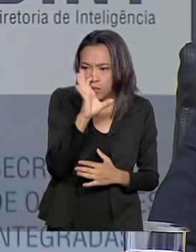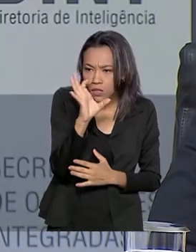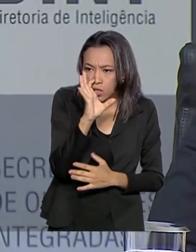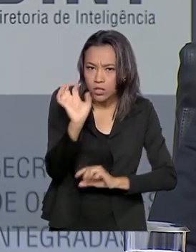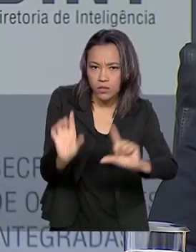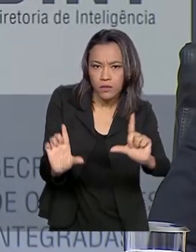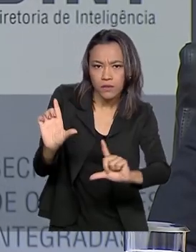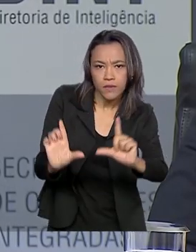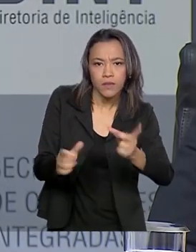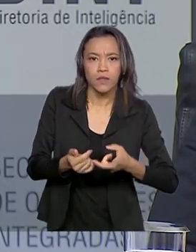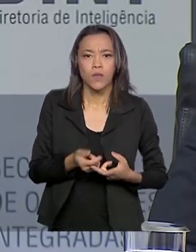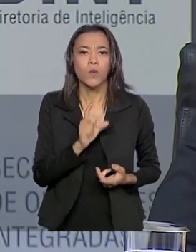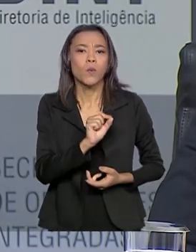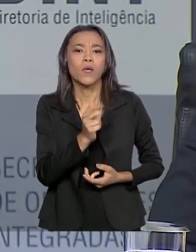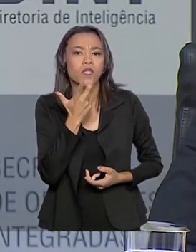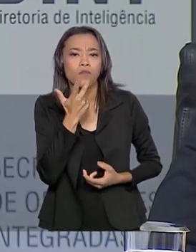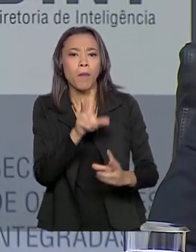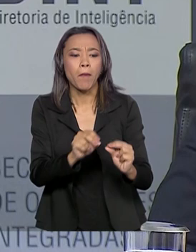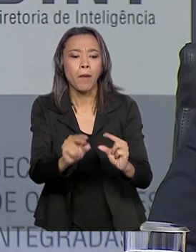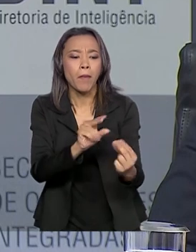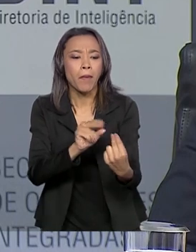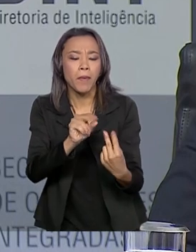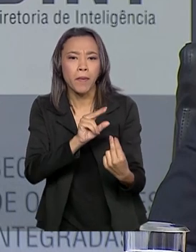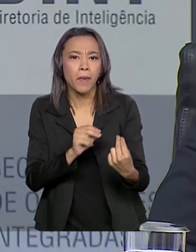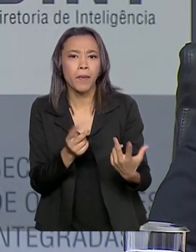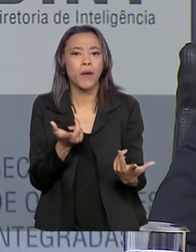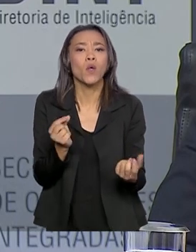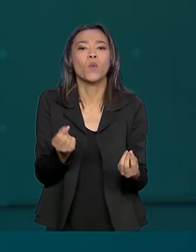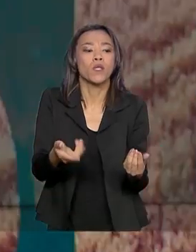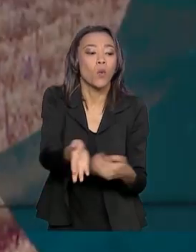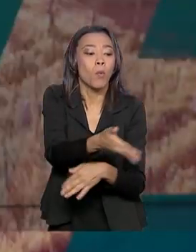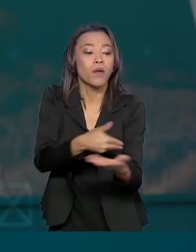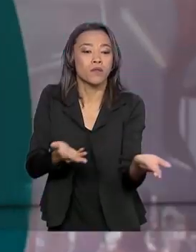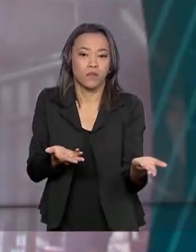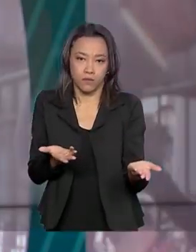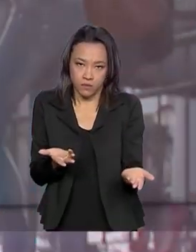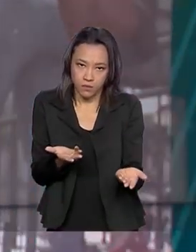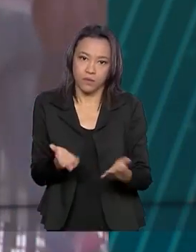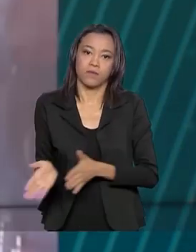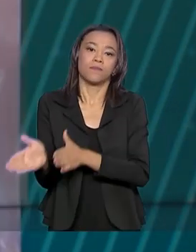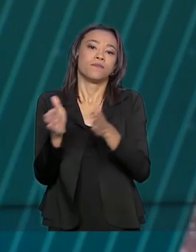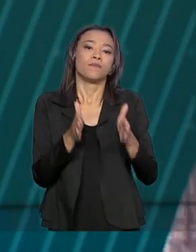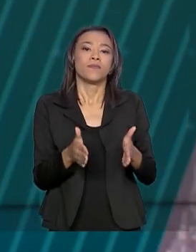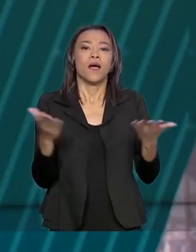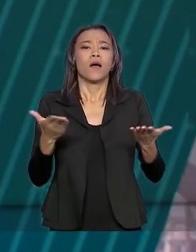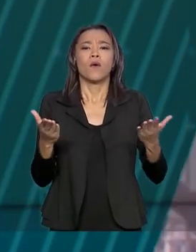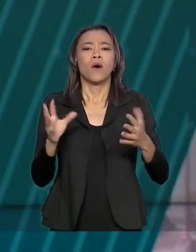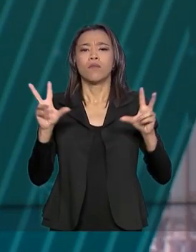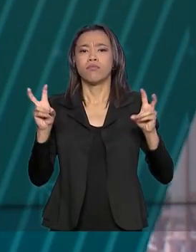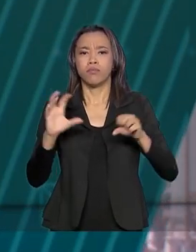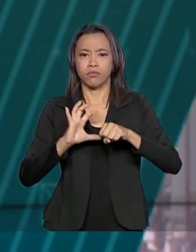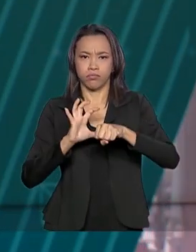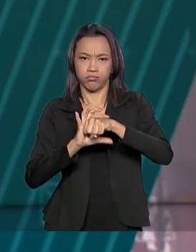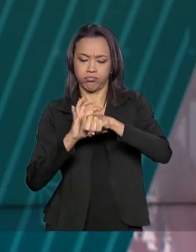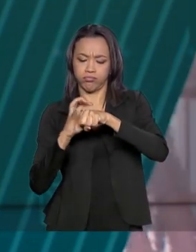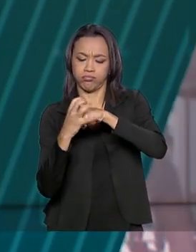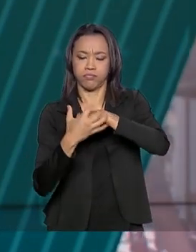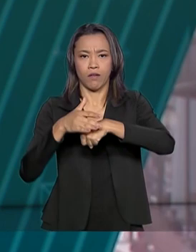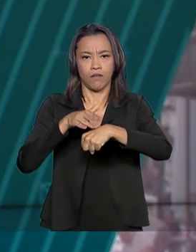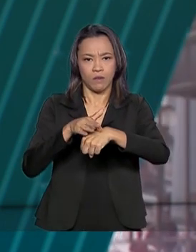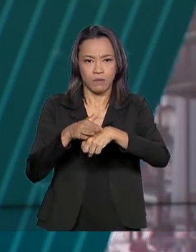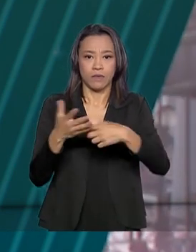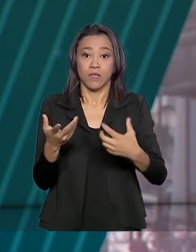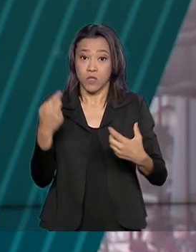com quem estão falando e que tipo de conteúdo estão compartilhando. E agora sobre o coronavírus, o Brasil não